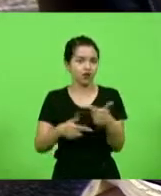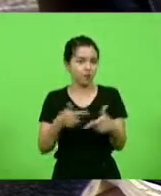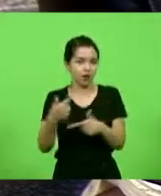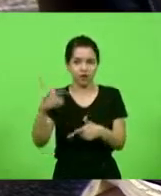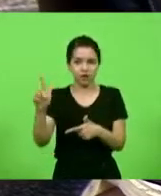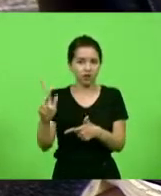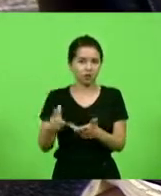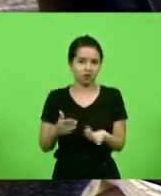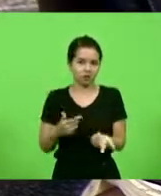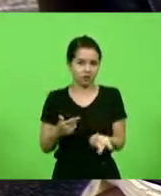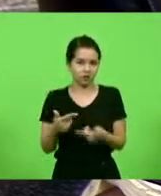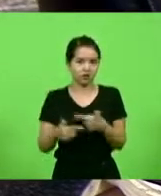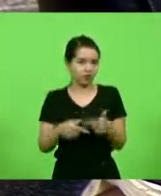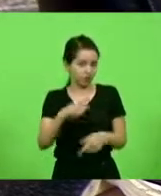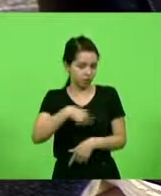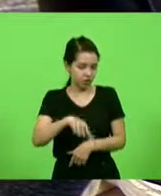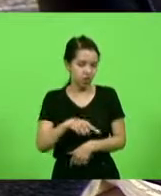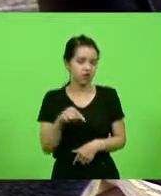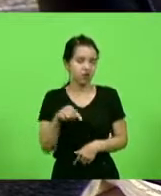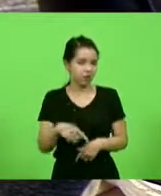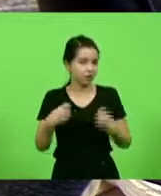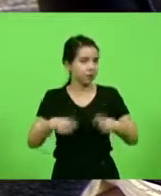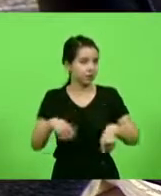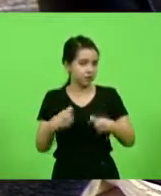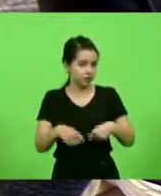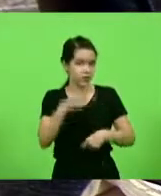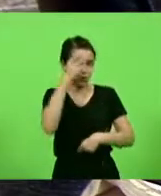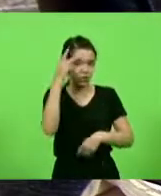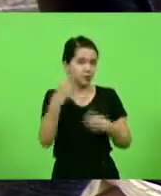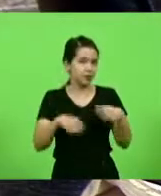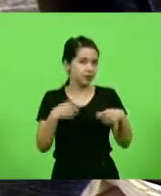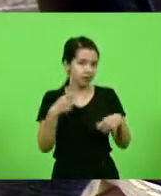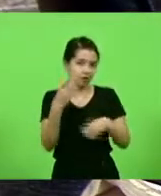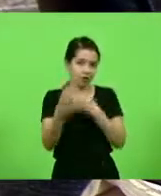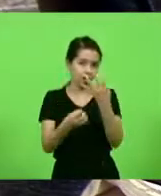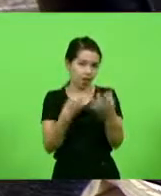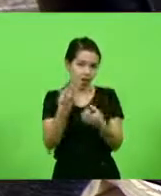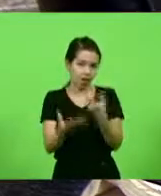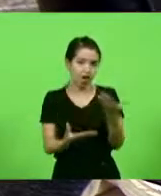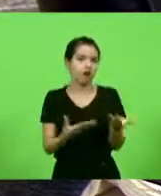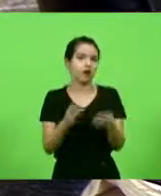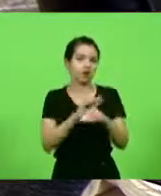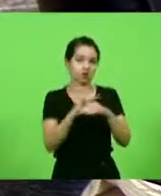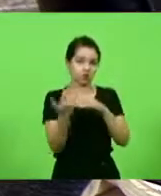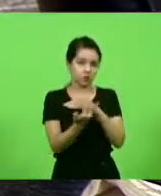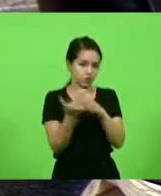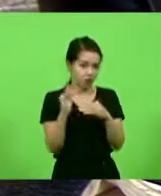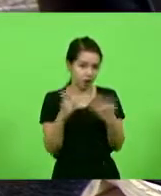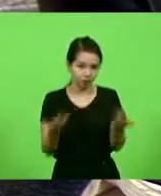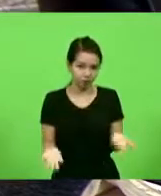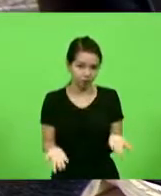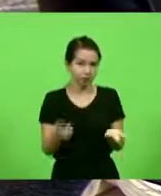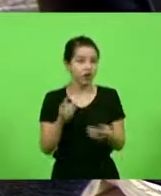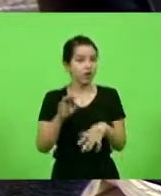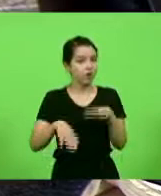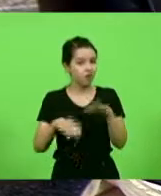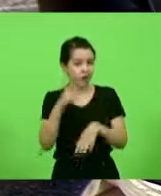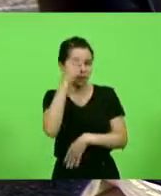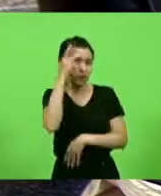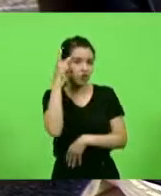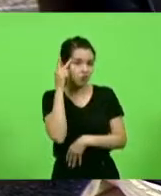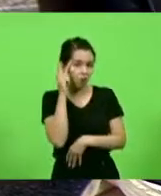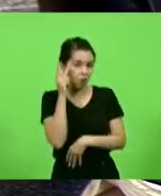A gente está aí para poder fazer isso mesmo e as pessoas, elas têm que expressar aquilo que elas pensam através das redes sociais. Talvez por isso muitas pessoas dizem que ignoram